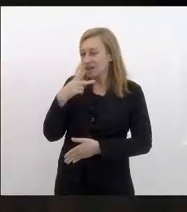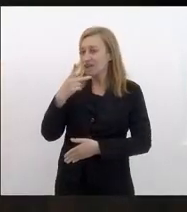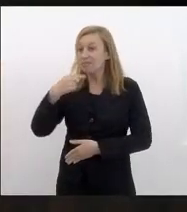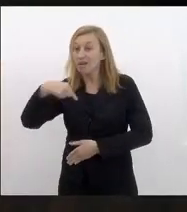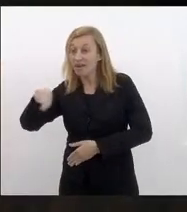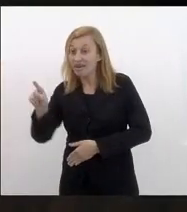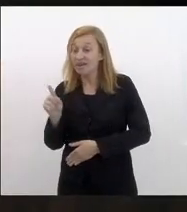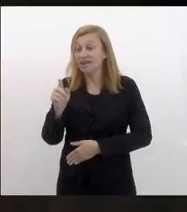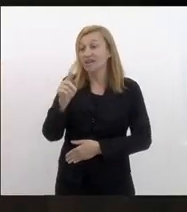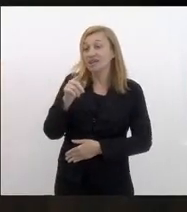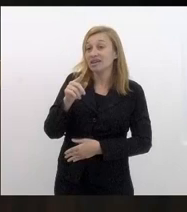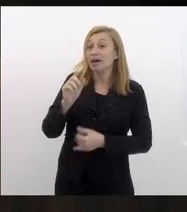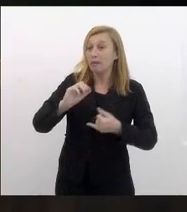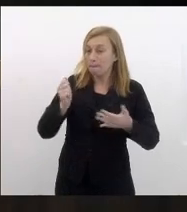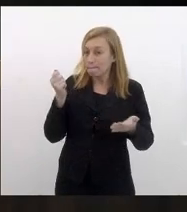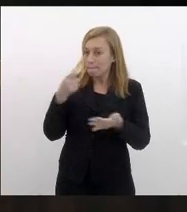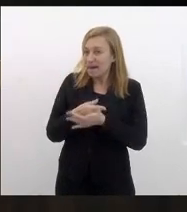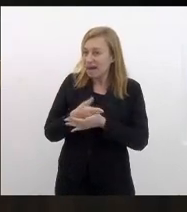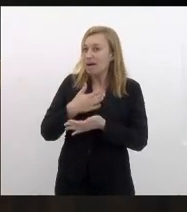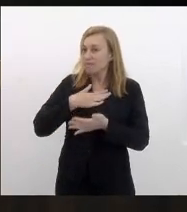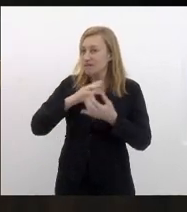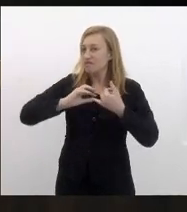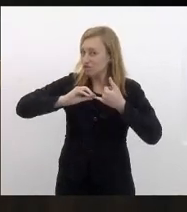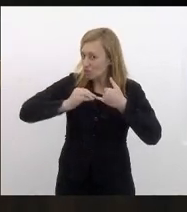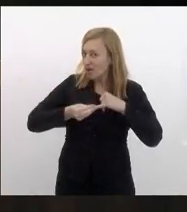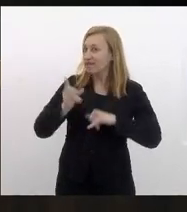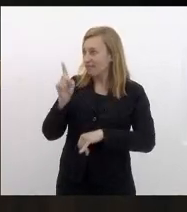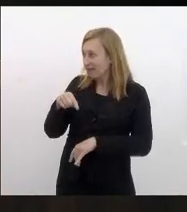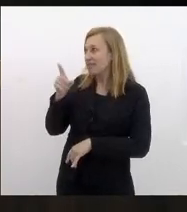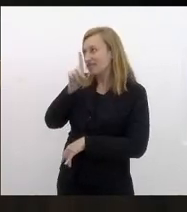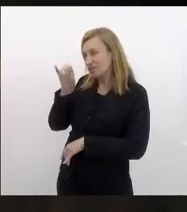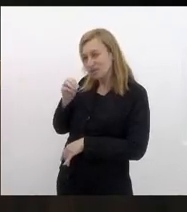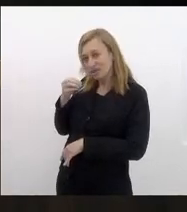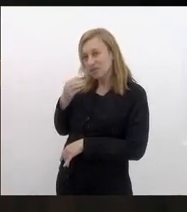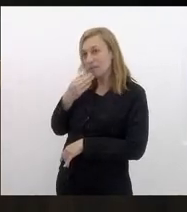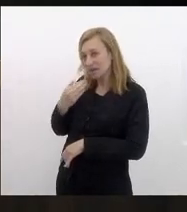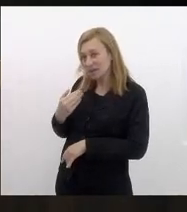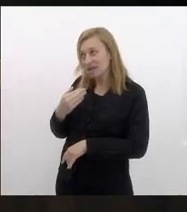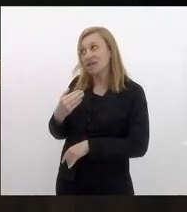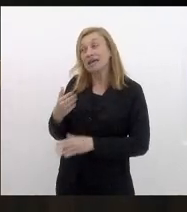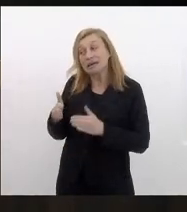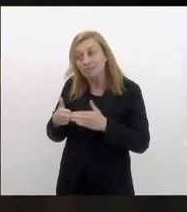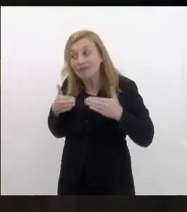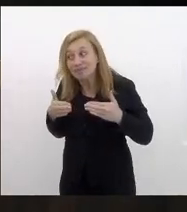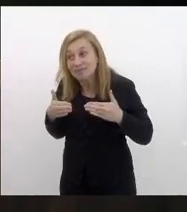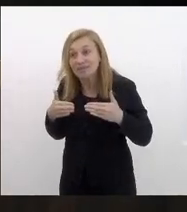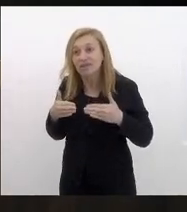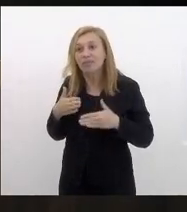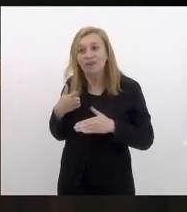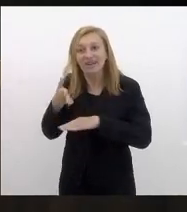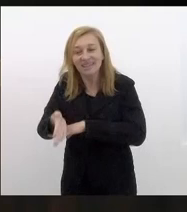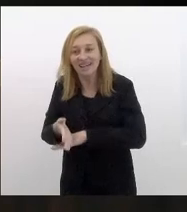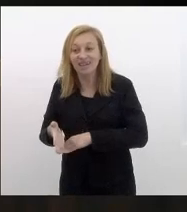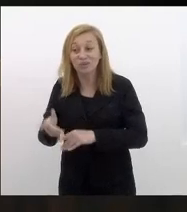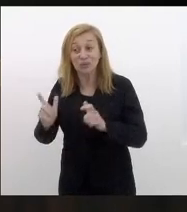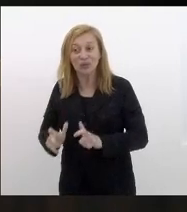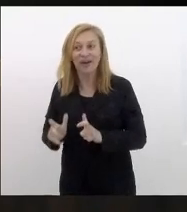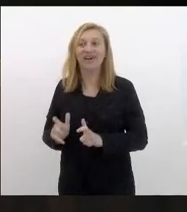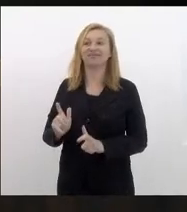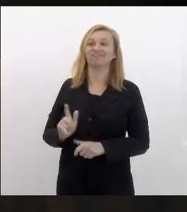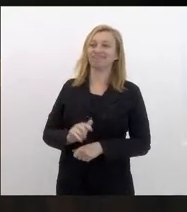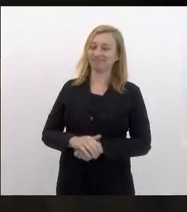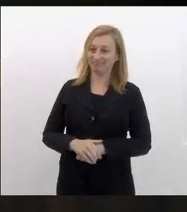degustar mas pagando a minha feijoada né deputado Dionísio eu só pedi licença e permissão para entrar no território